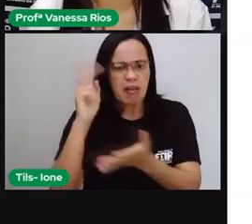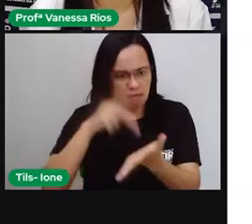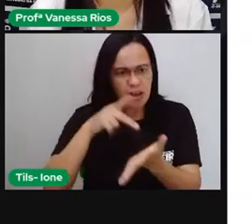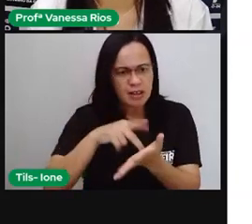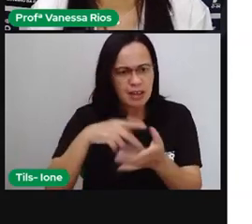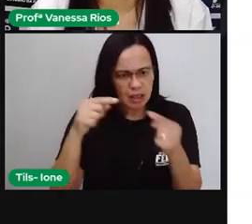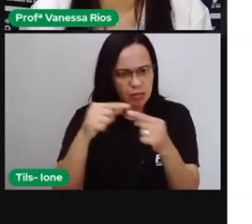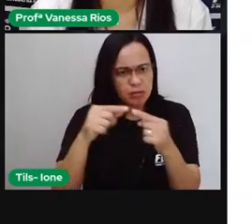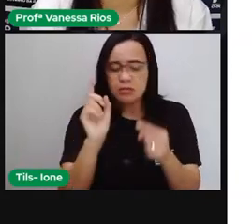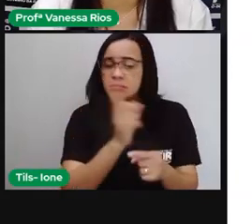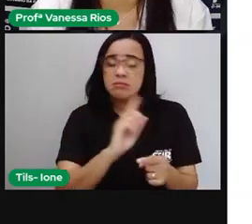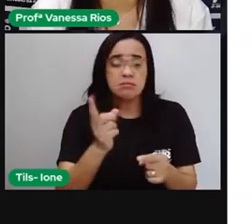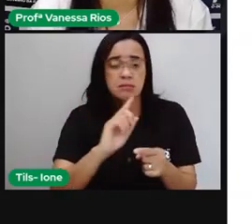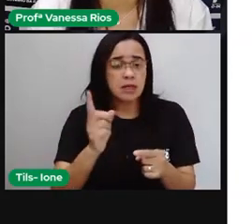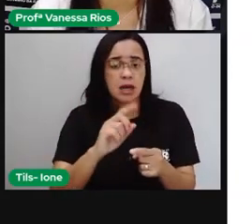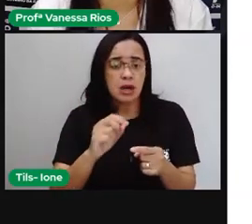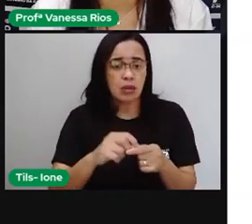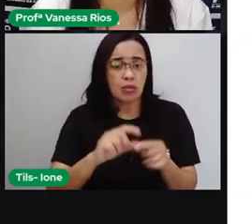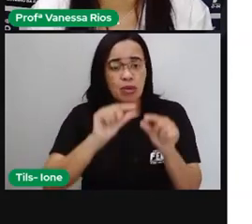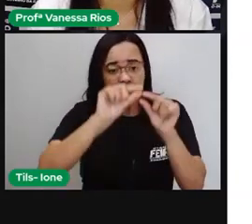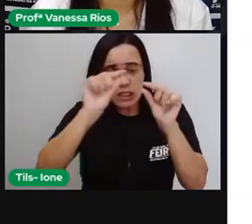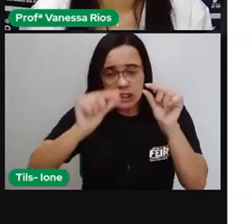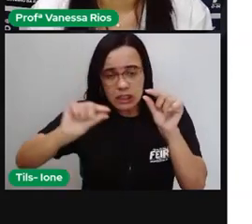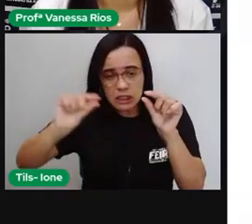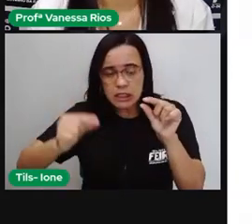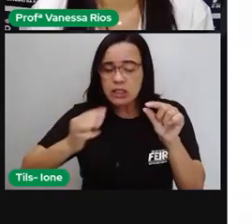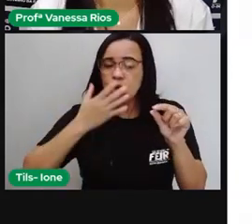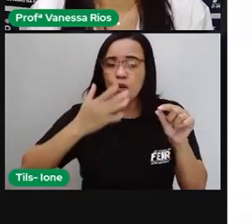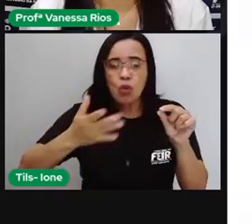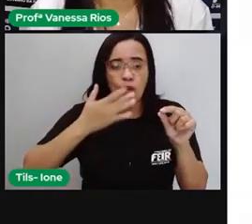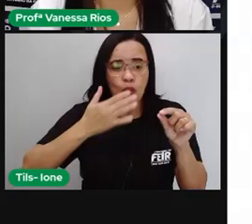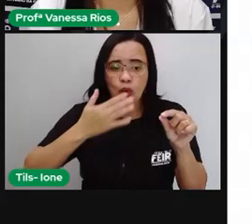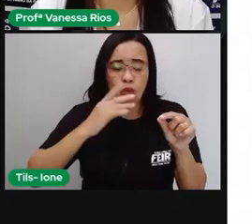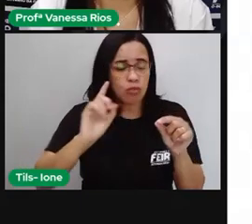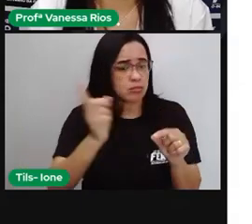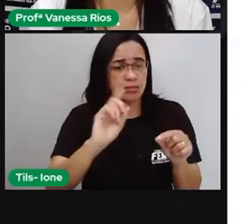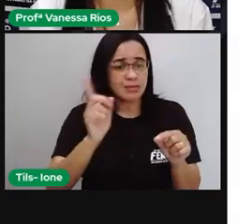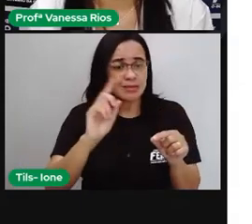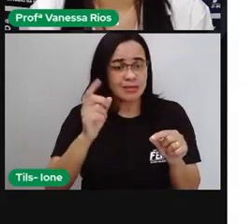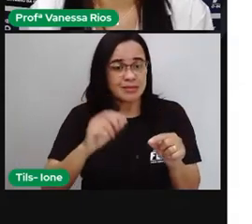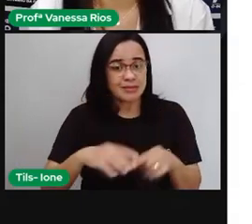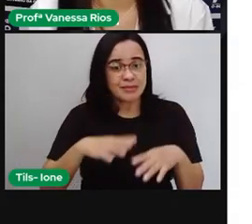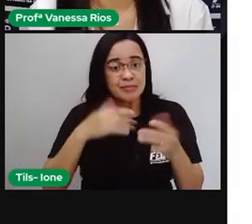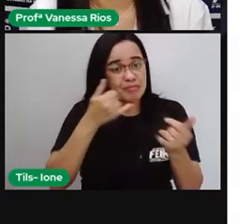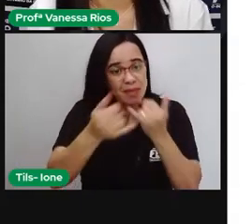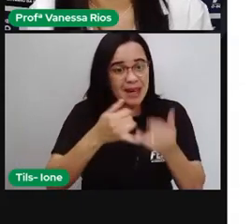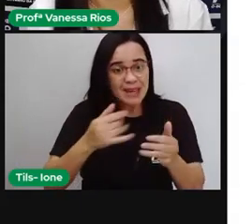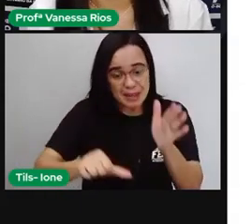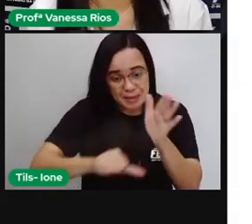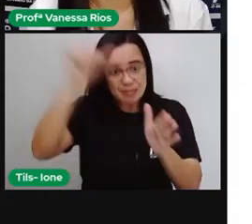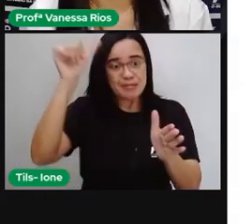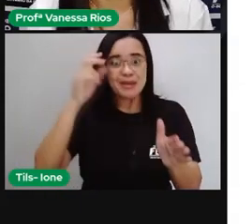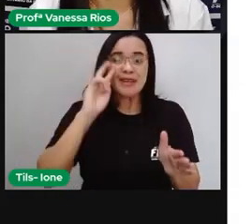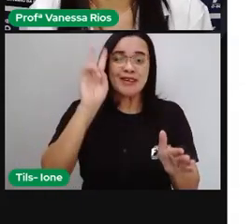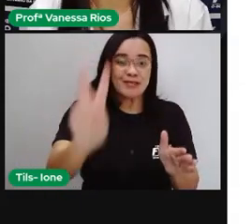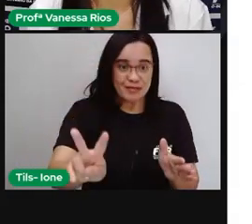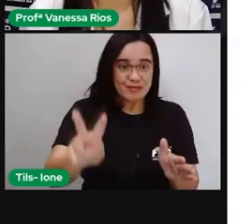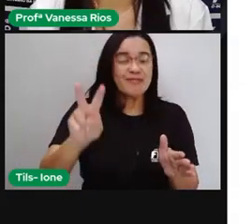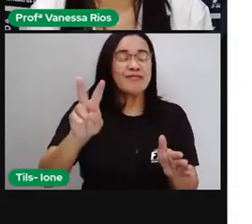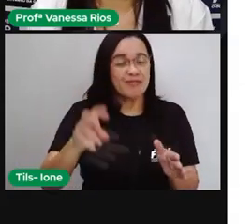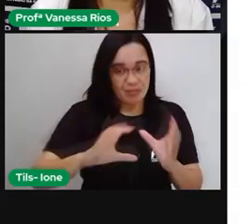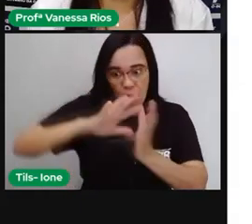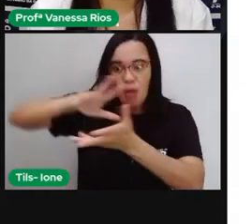cores e formas, como se estivesse vendo o mundo pela primeira vez. Então, a gente percebe uma característica